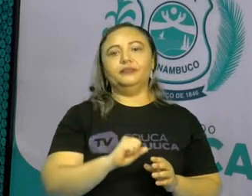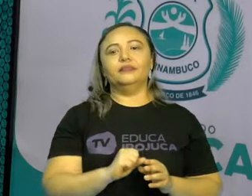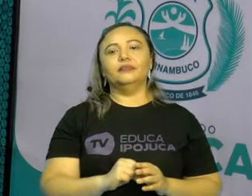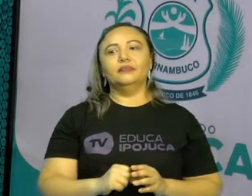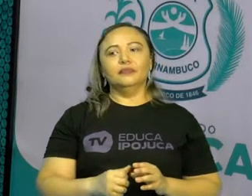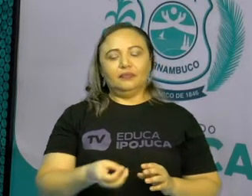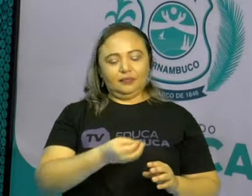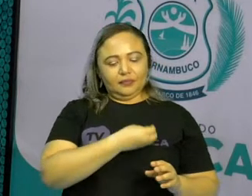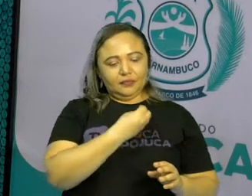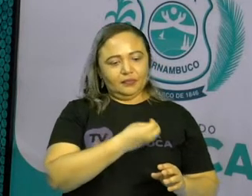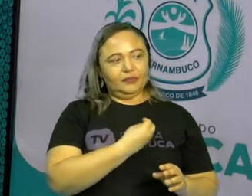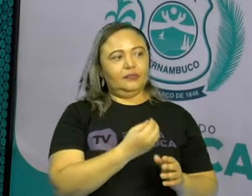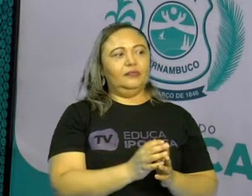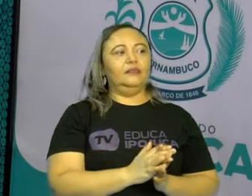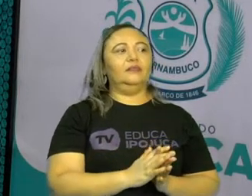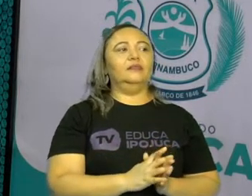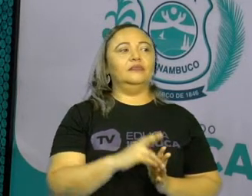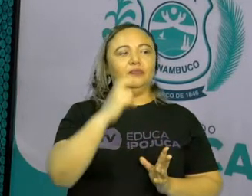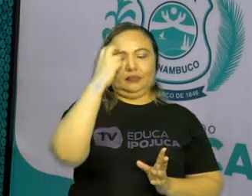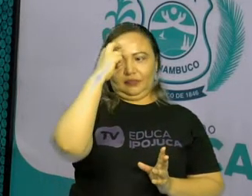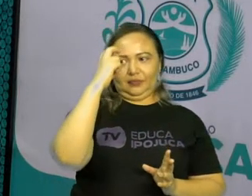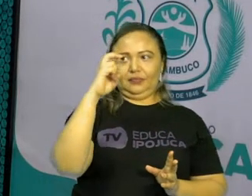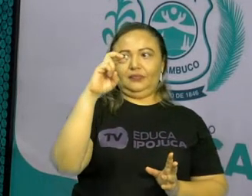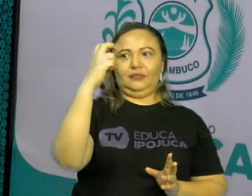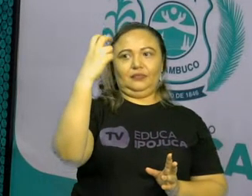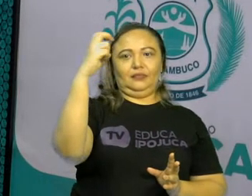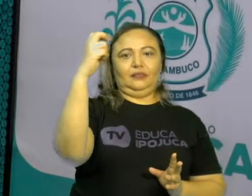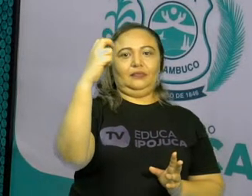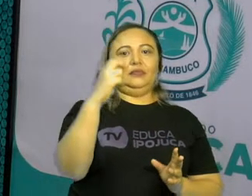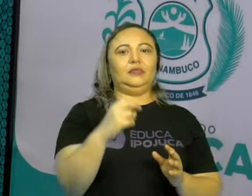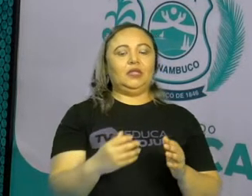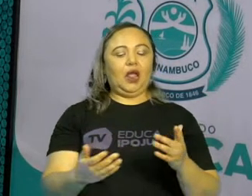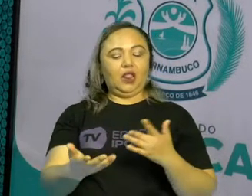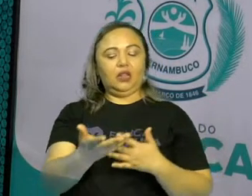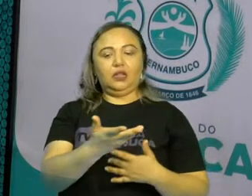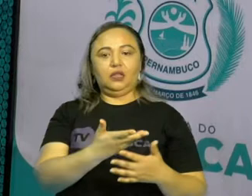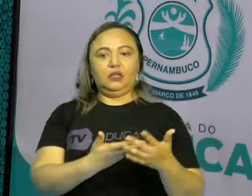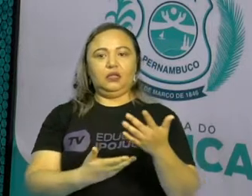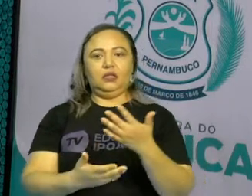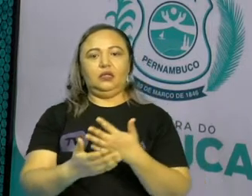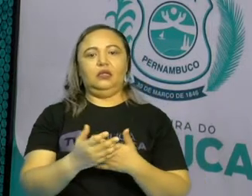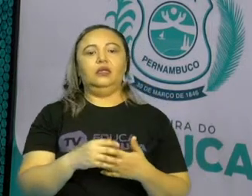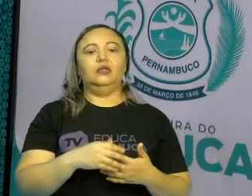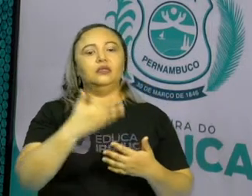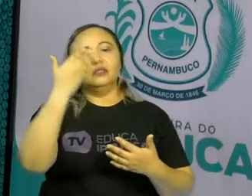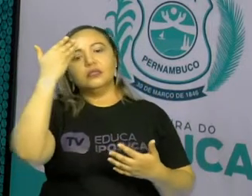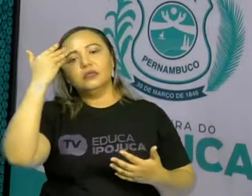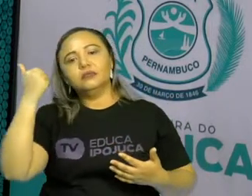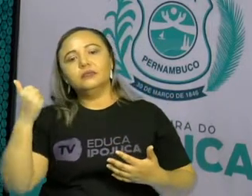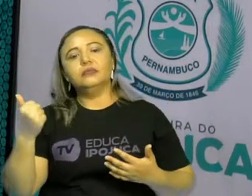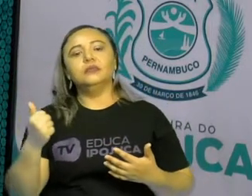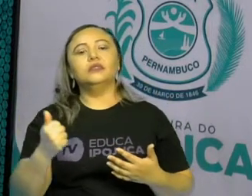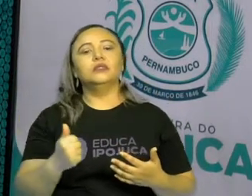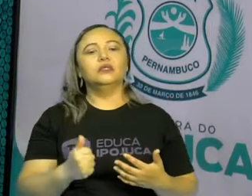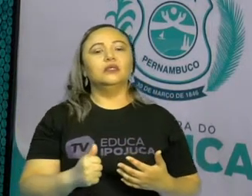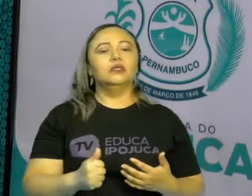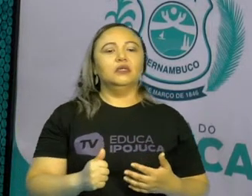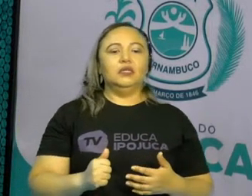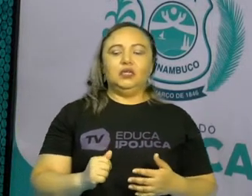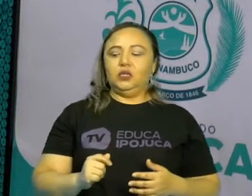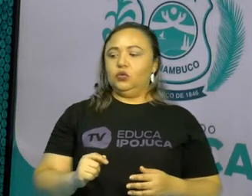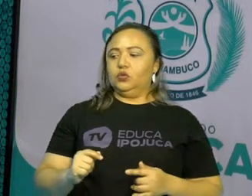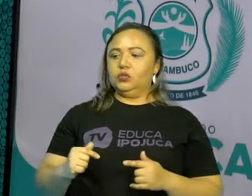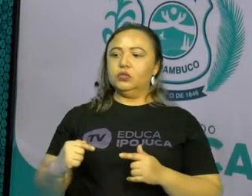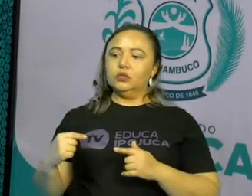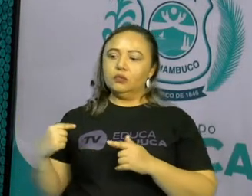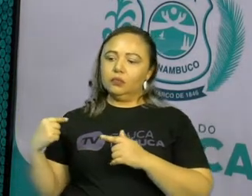convivência. É através dessa troca e do passar dessa